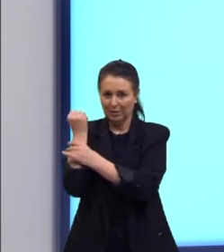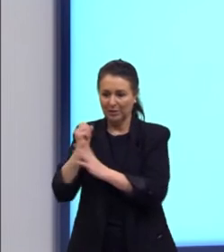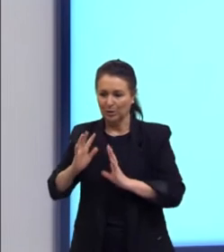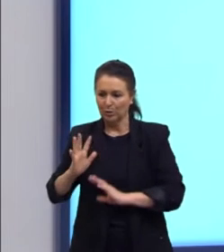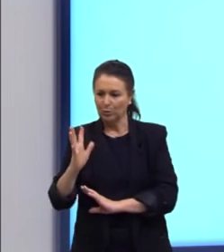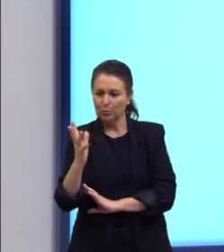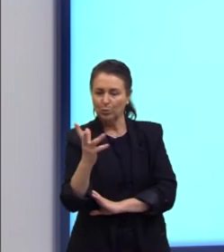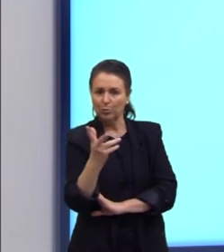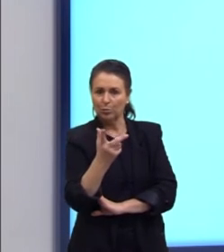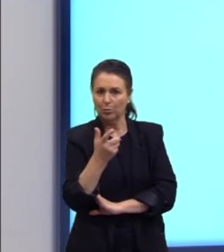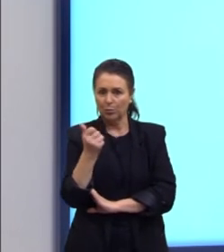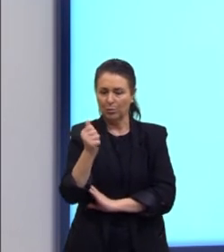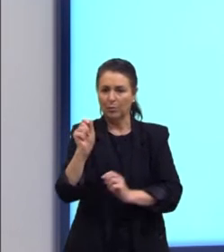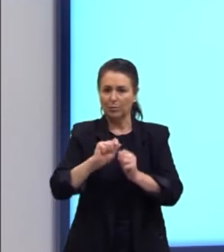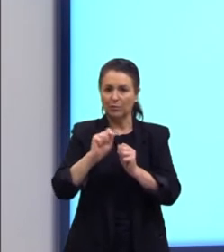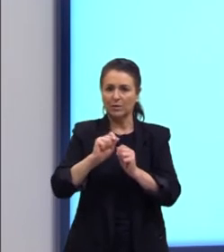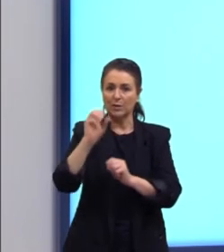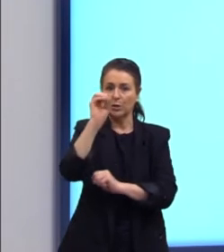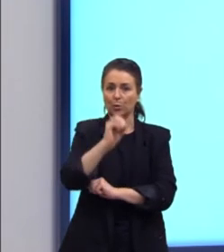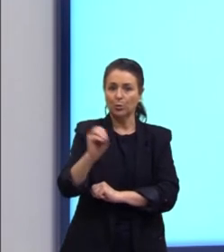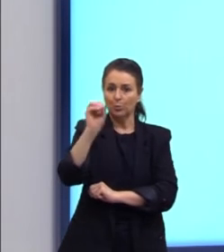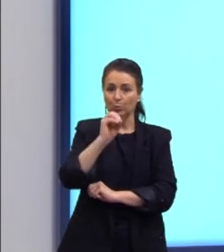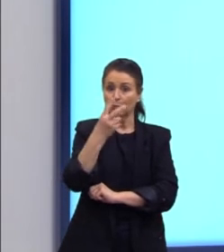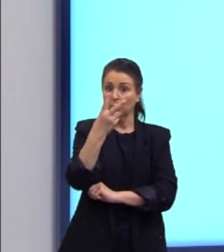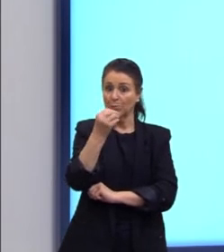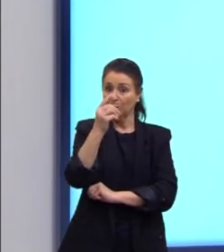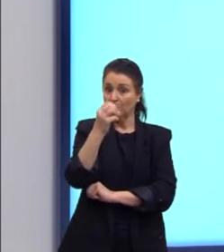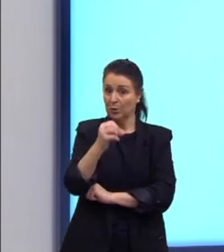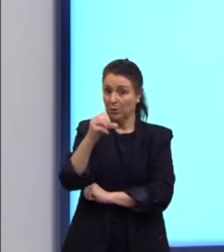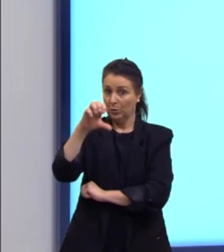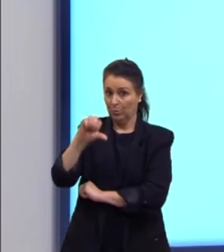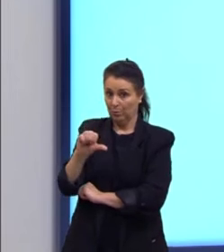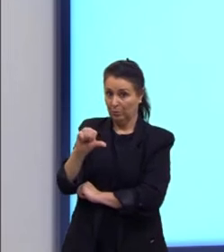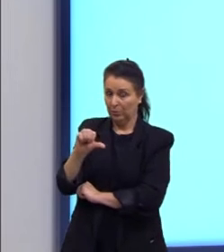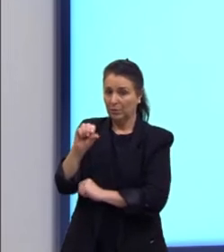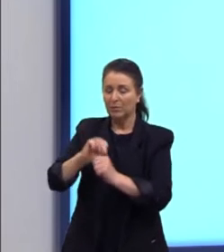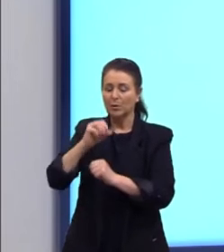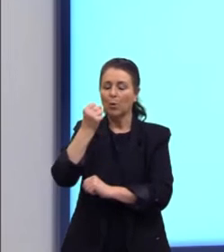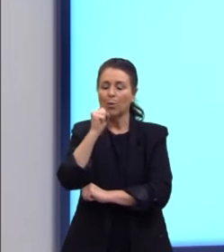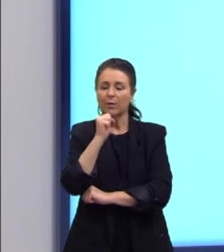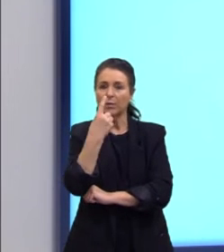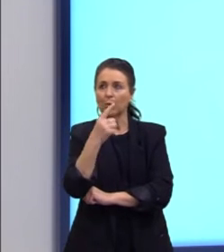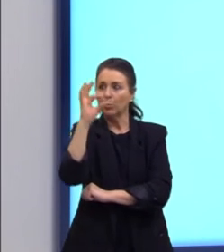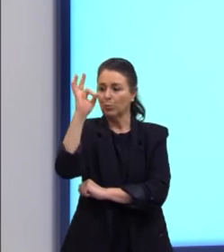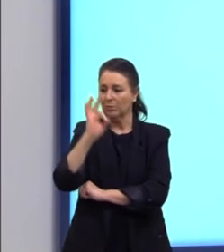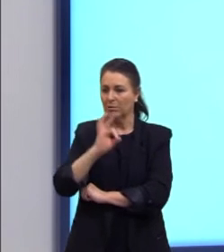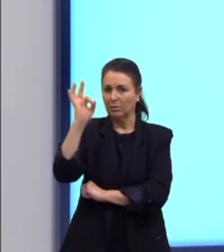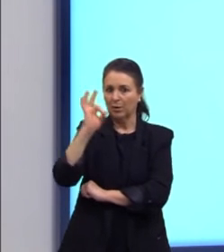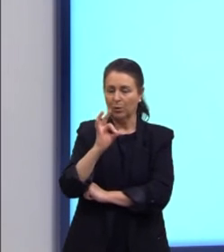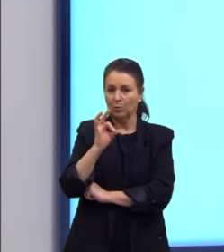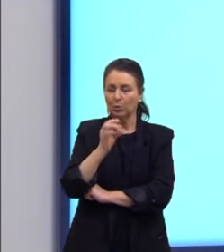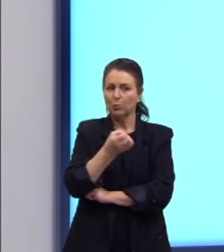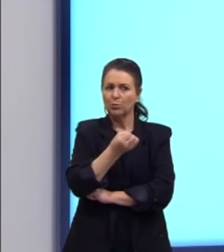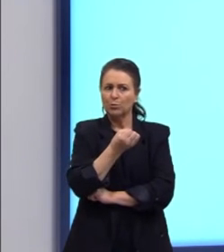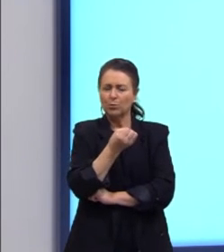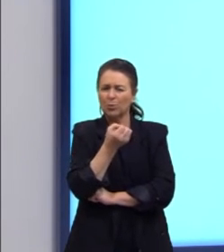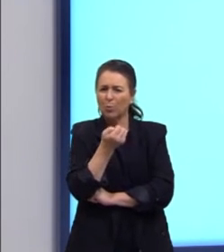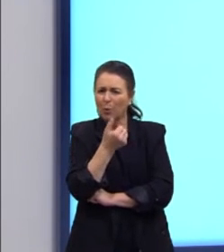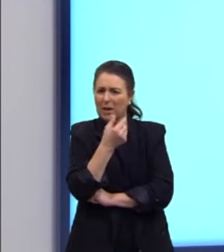elaborado em outubro de 2009, revelou que 81% dos quase 300